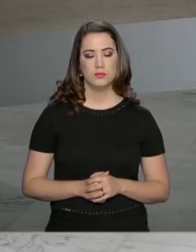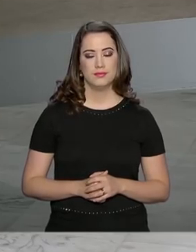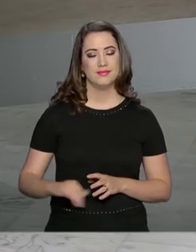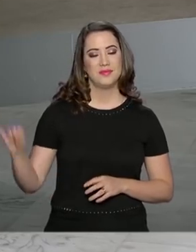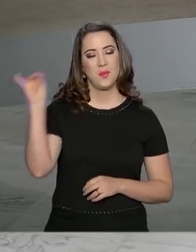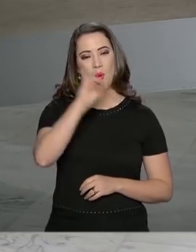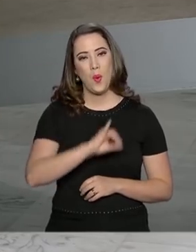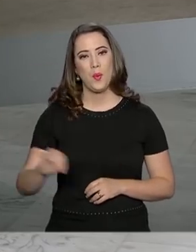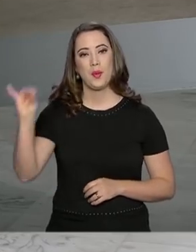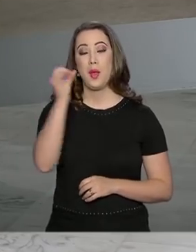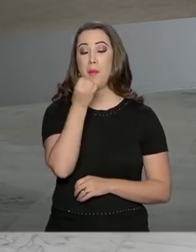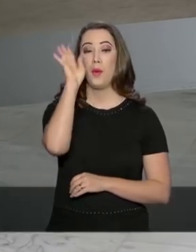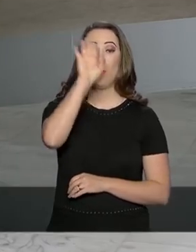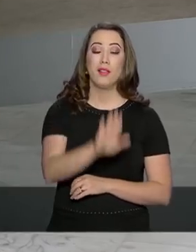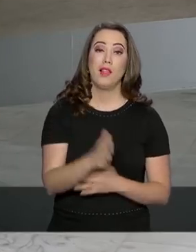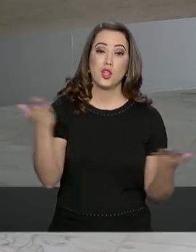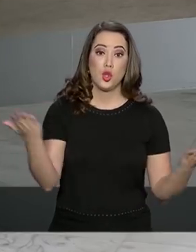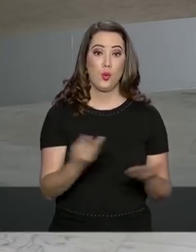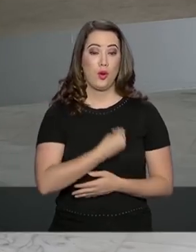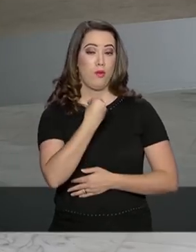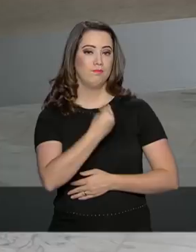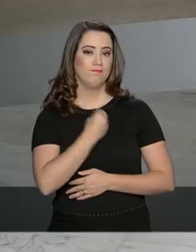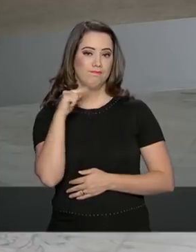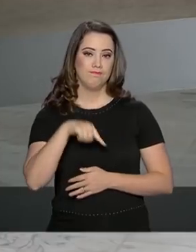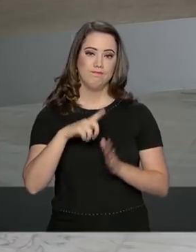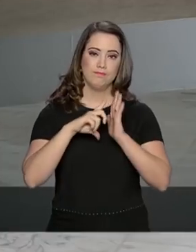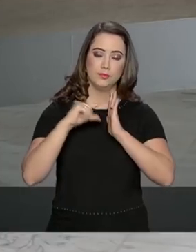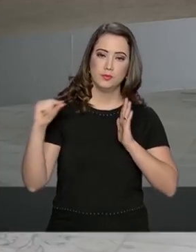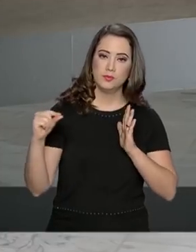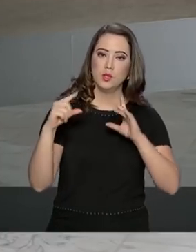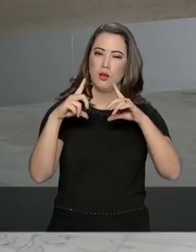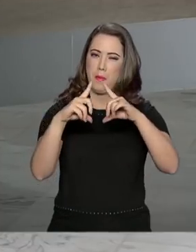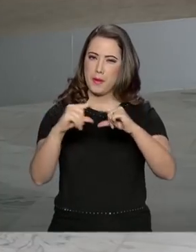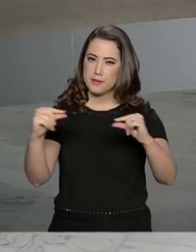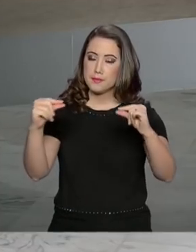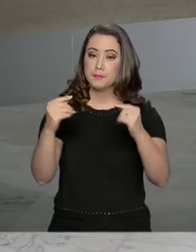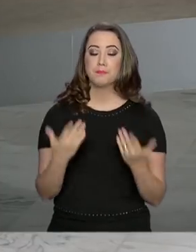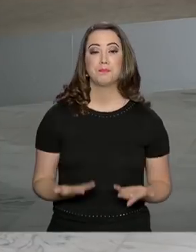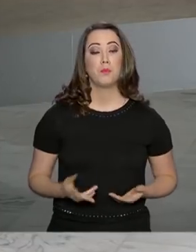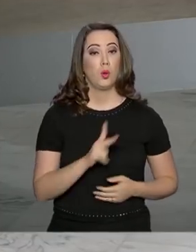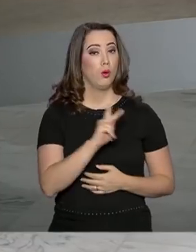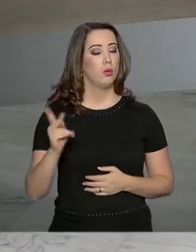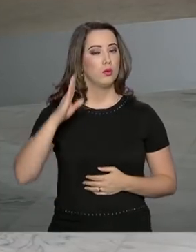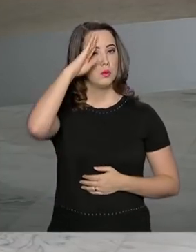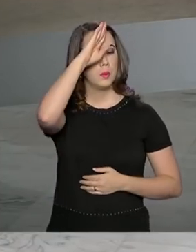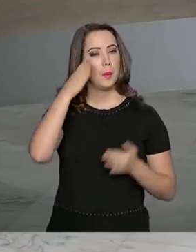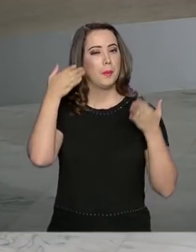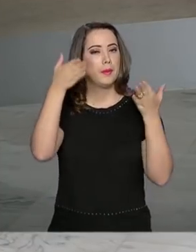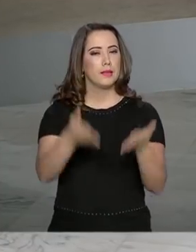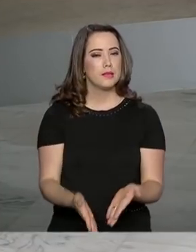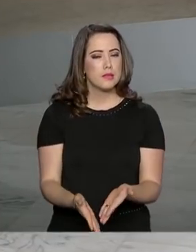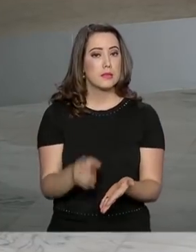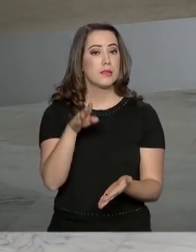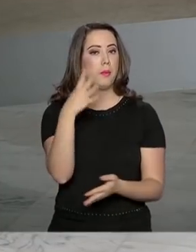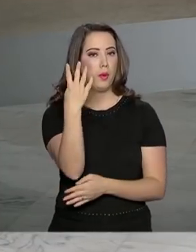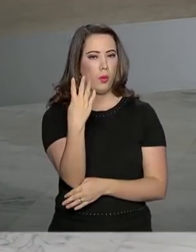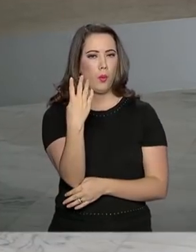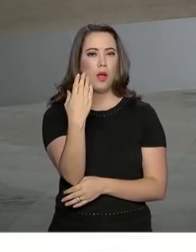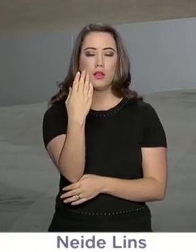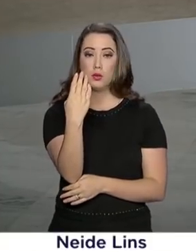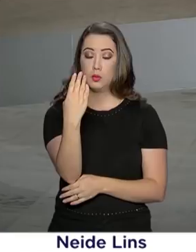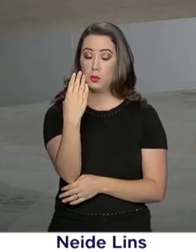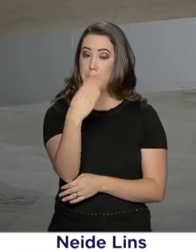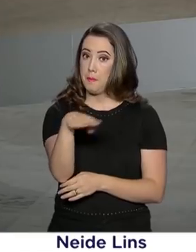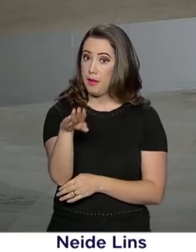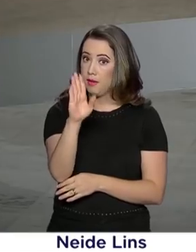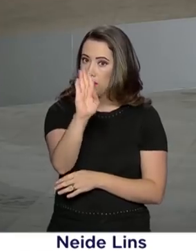Olá, boa tarde, falamos ao vivo do Palácio do Planalto em Brasília. O presidente Jair Bolsonaro participa logo mais às quatro e meia da